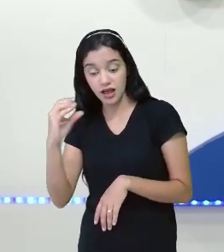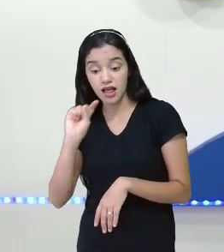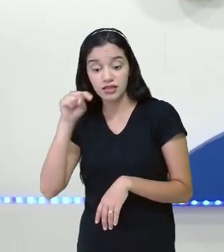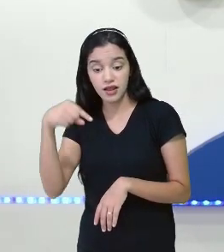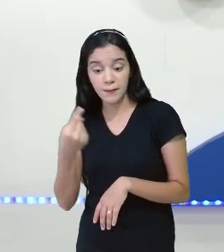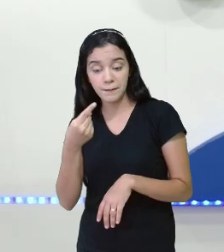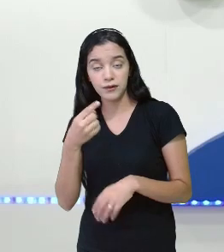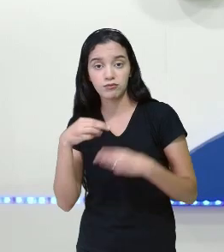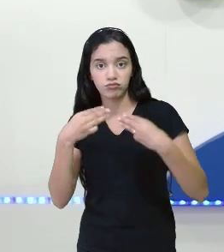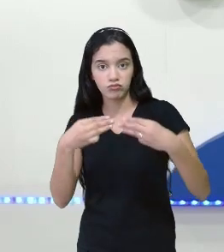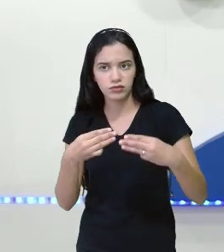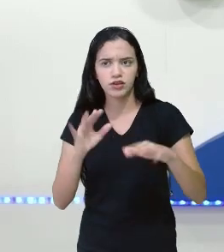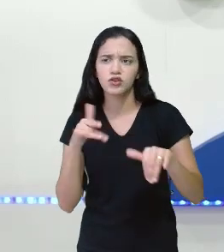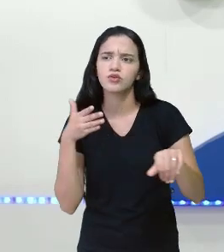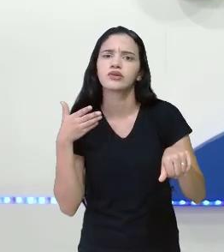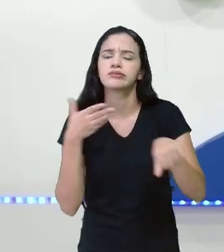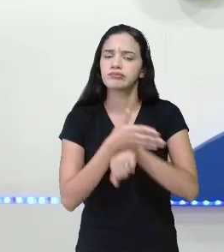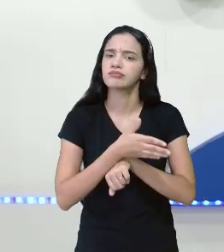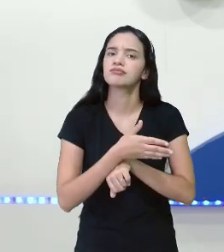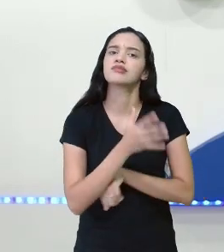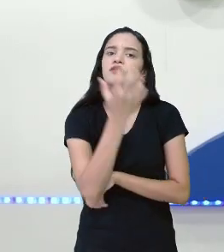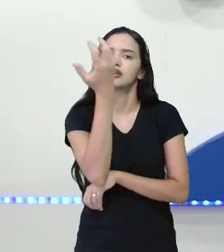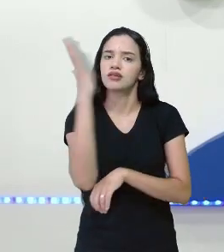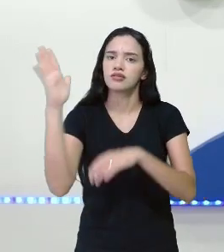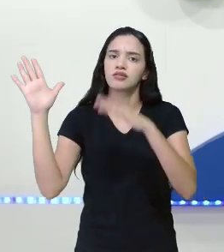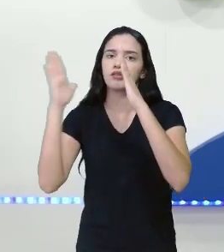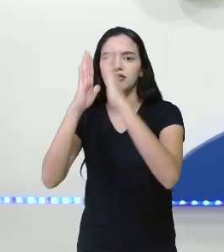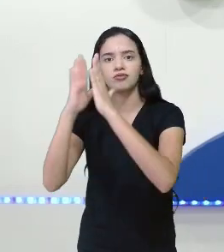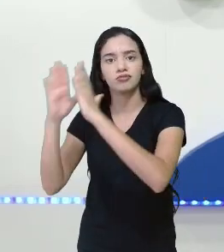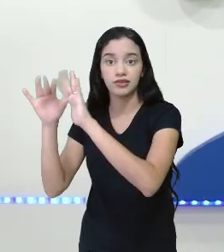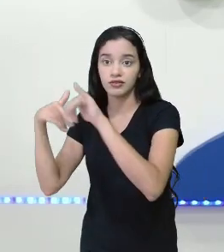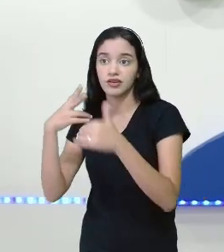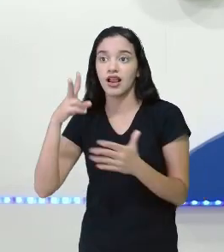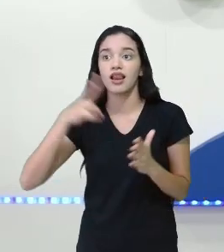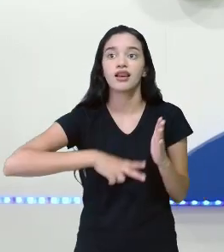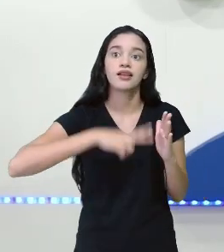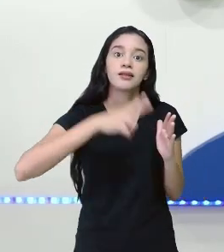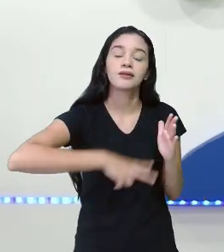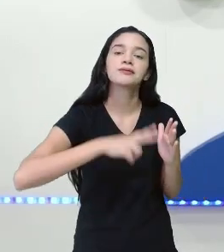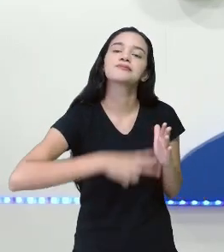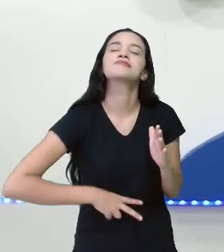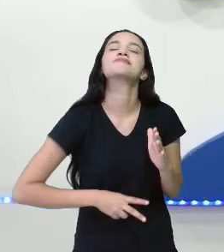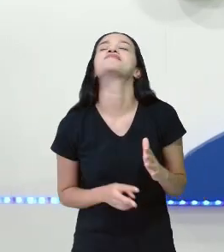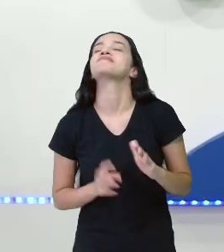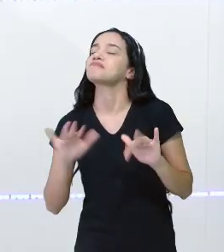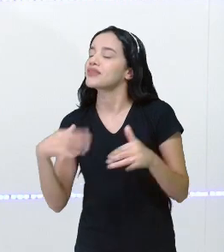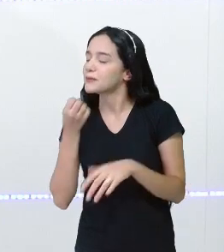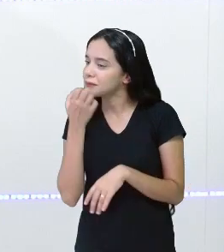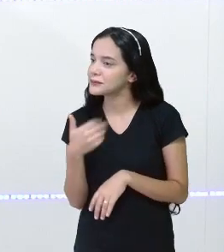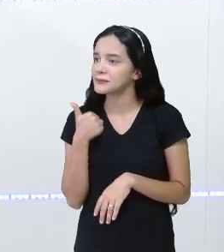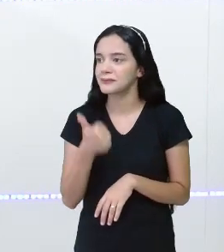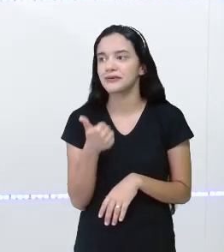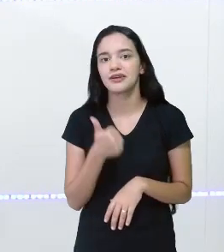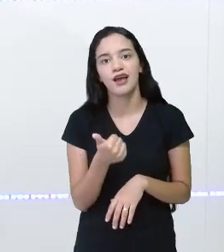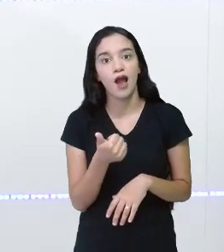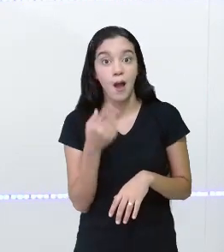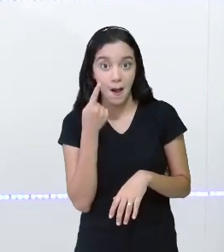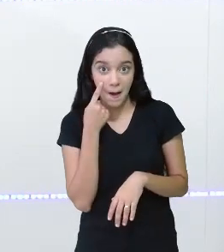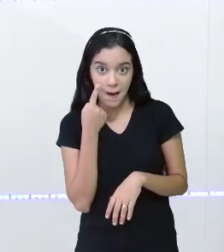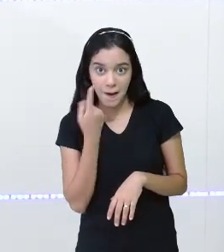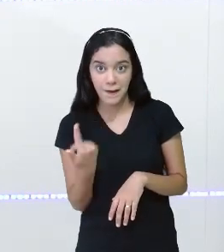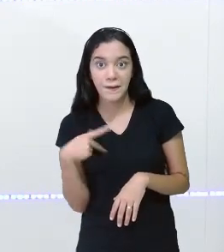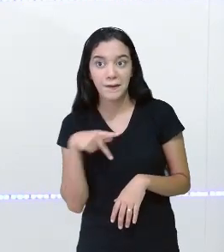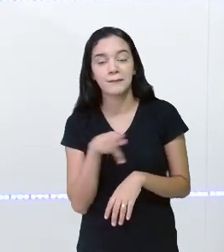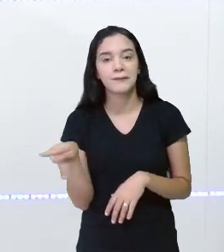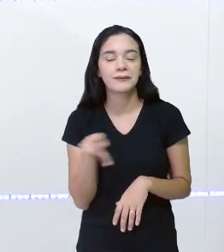minha matrícula, e vou acessar a árvore de livros e fazer essa leitura. Ah, muito bem, olha, a professora deu